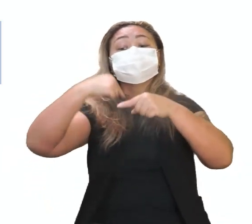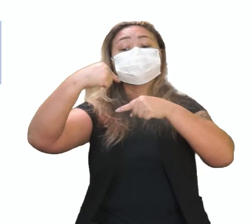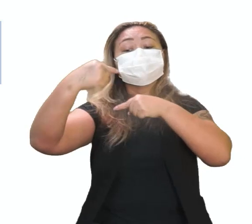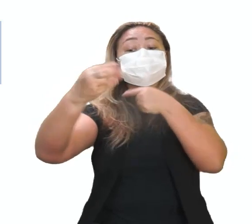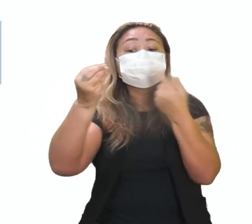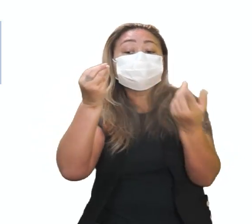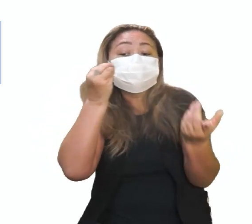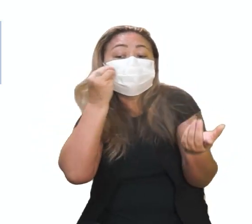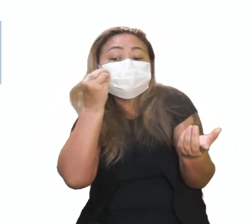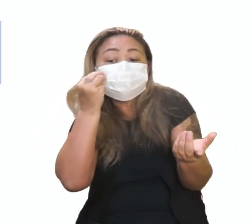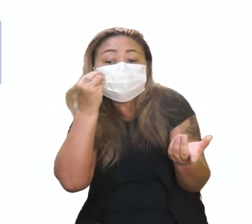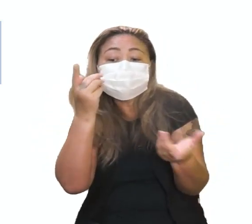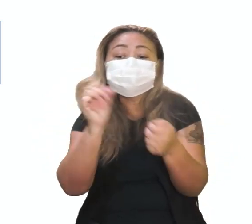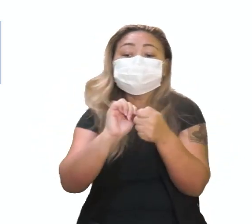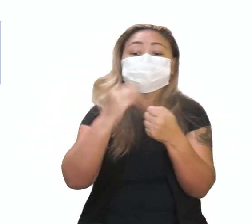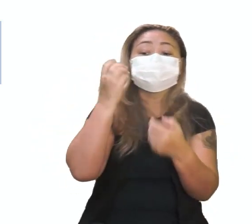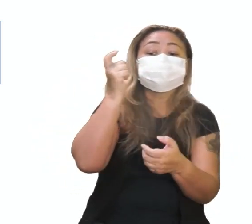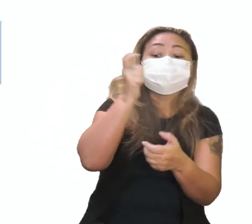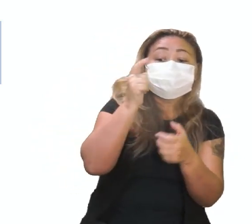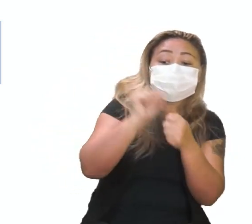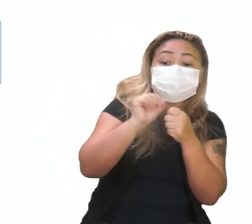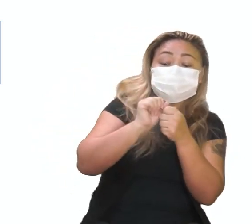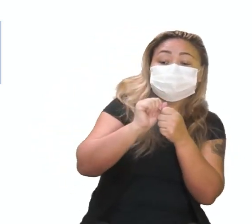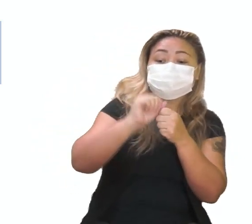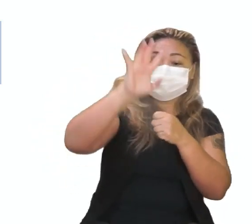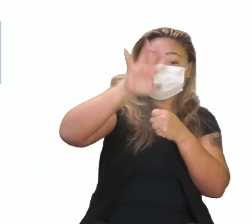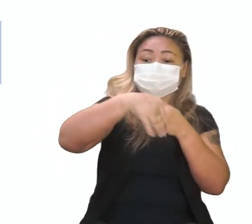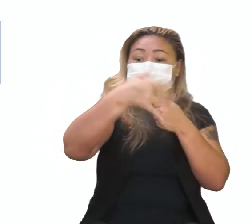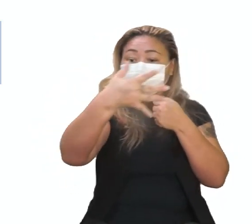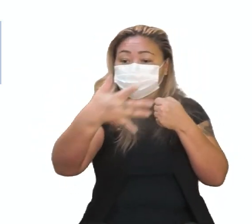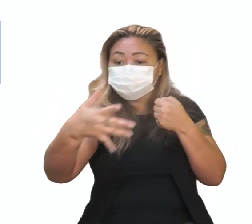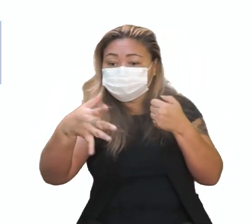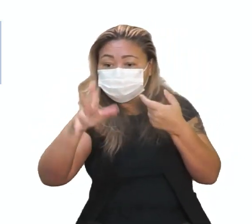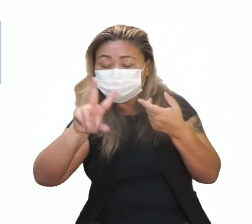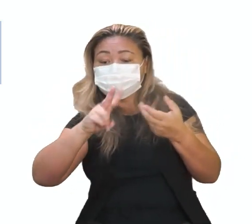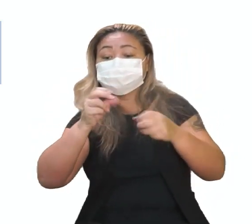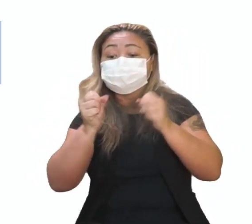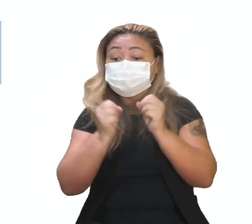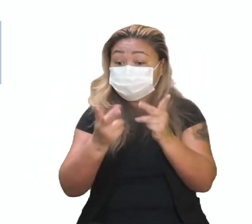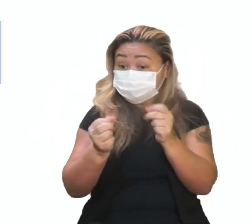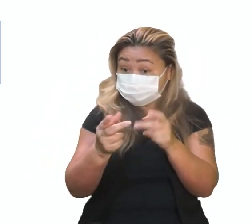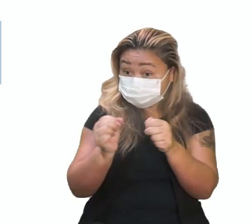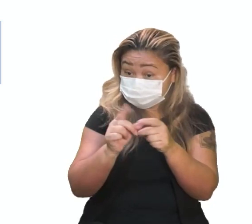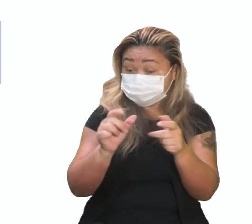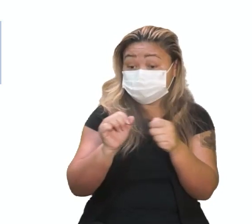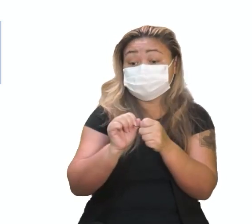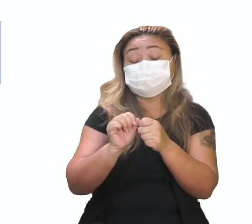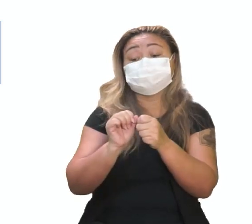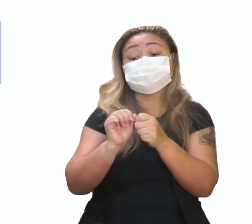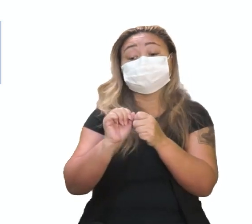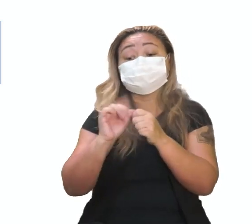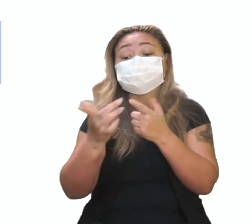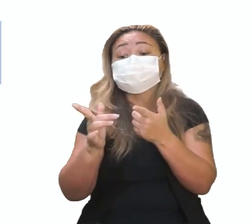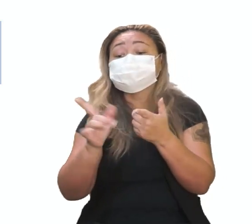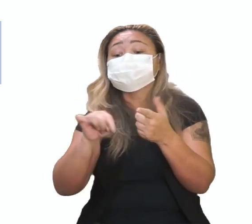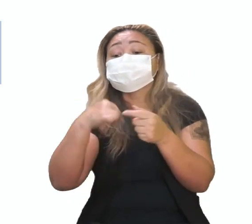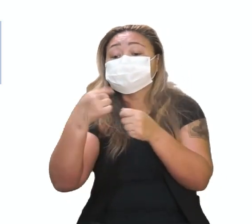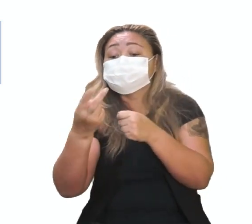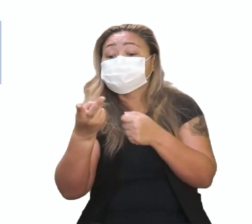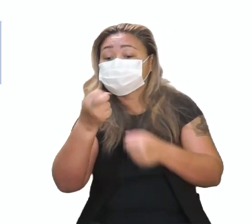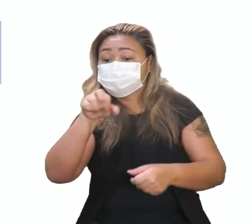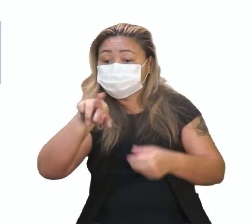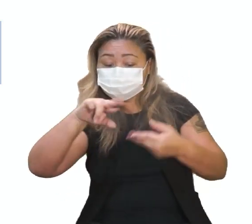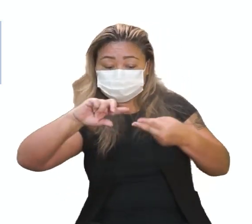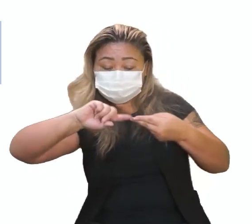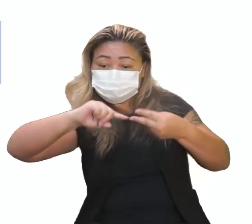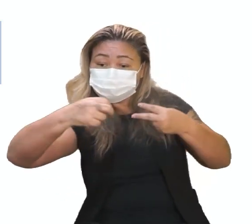fazer os testes, onde eles fizeram o experimento com o mosaico fluido, que é um vírus, e aí eles pegaram o material RNA